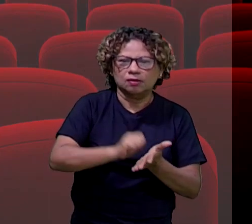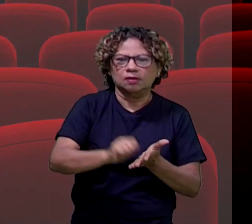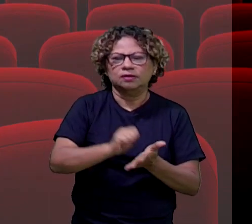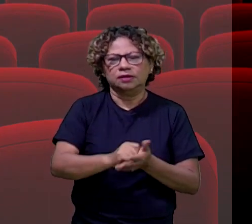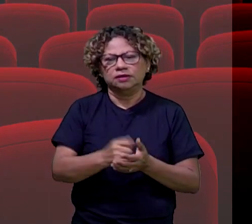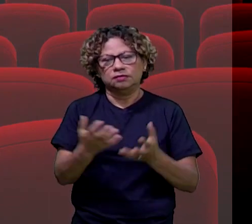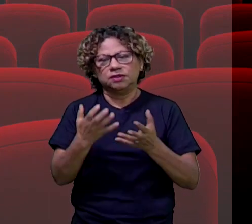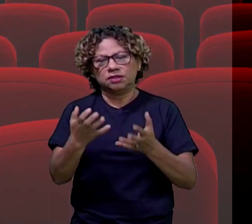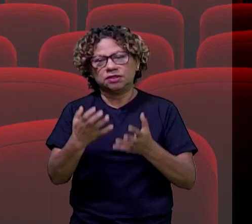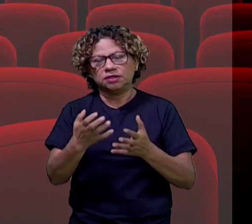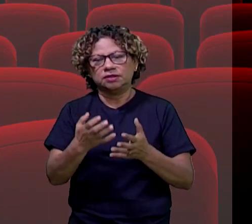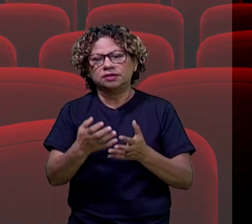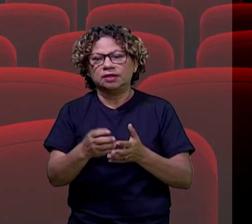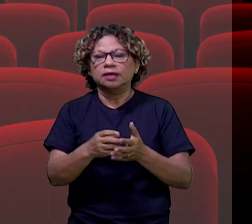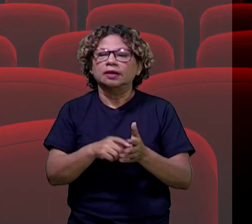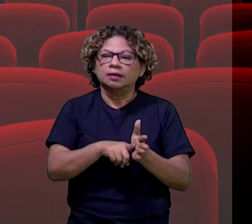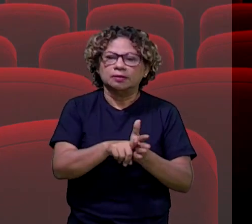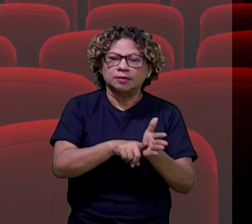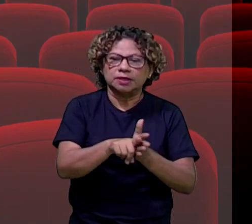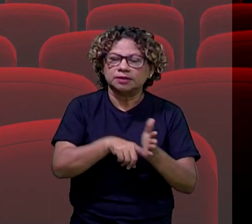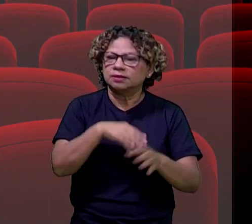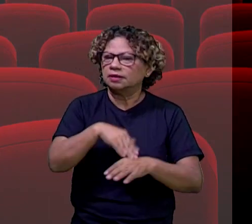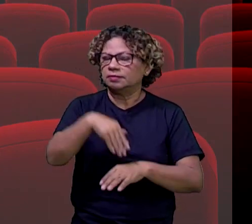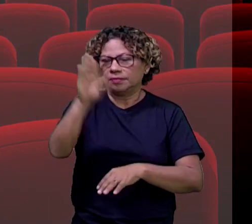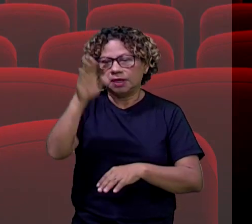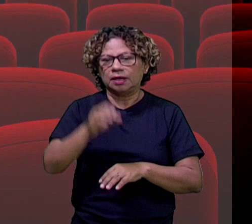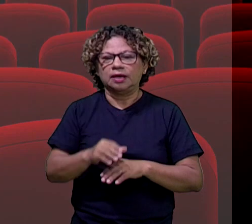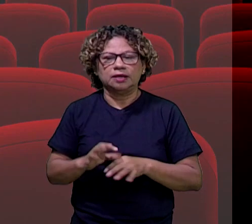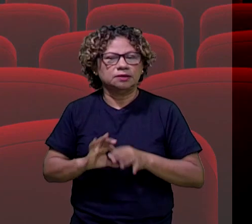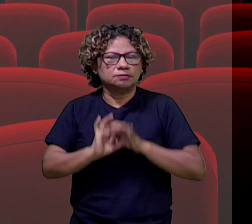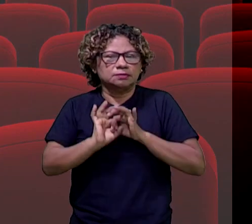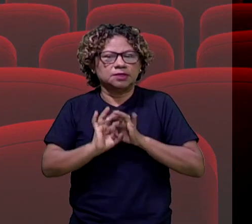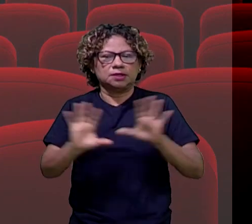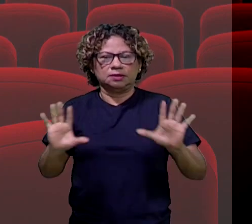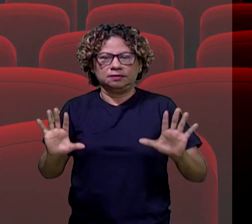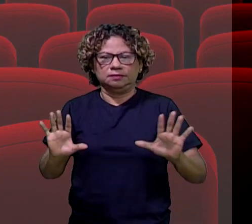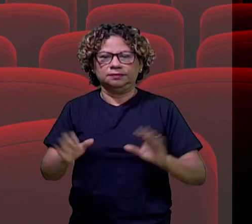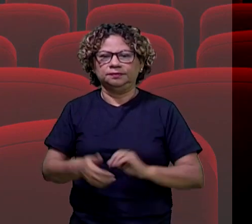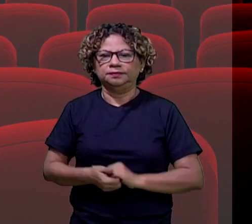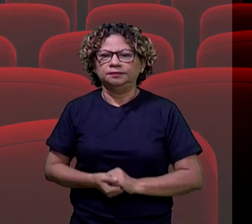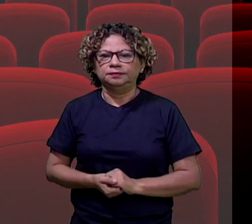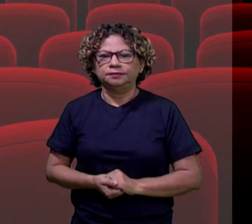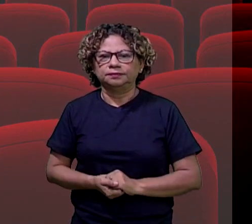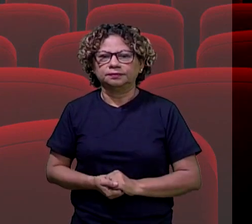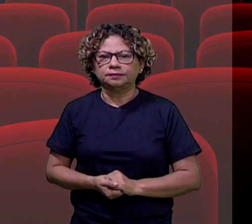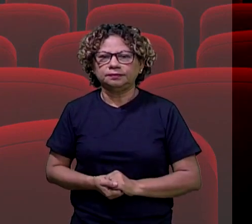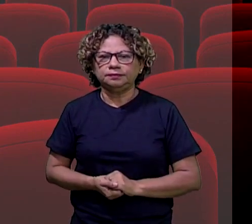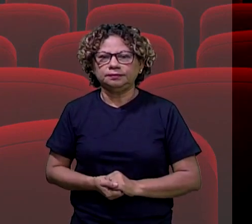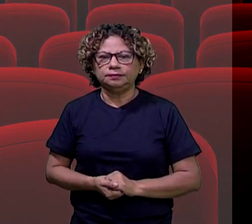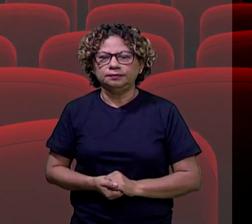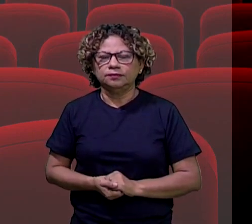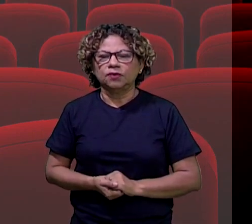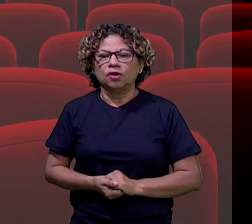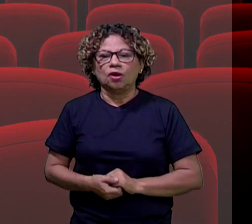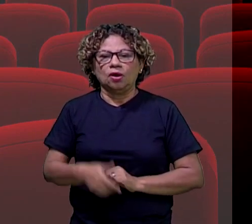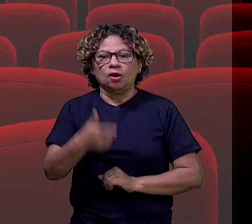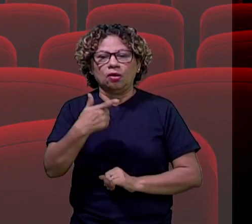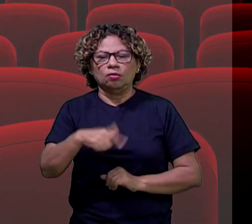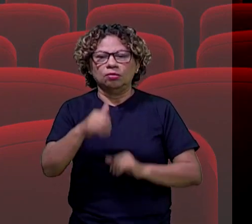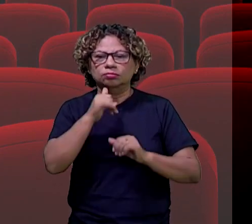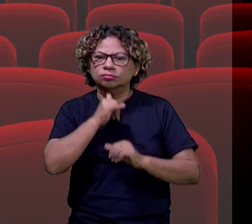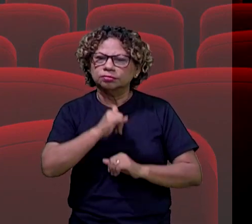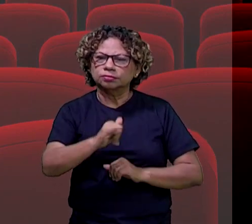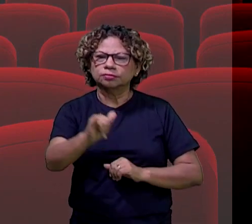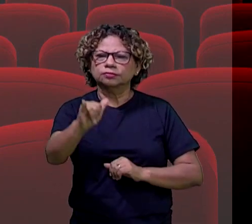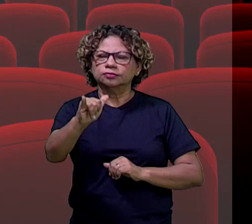pesquisar mais em relação a isso, fiquem à vontade, tá bom? E olha só. Mais um recadinho para a gente não